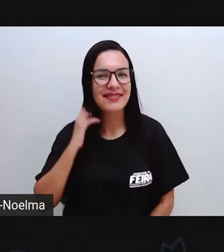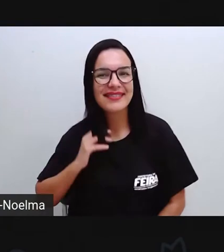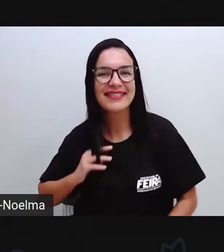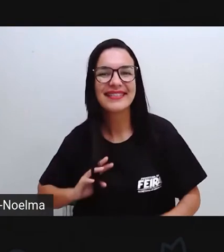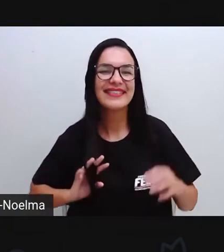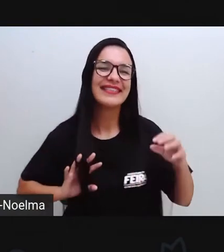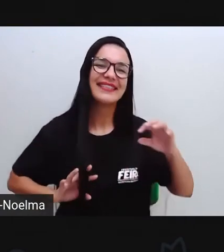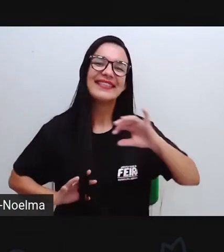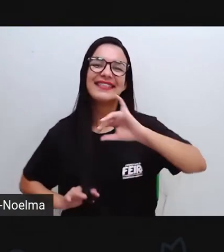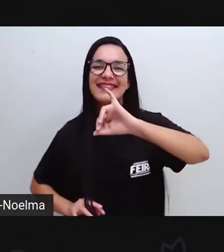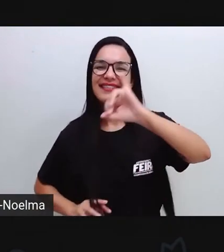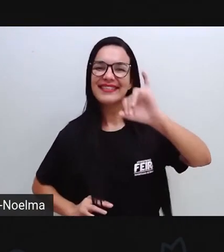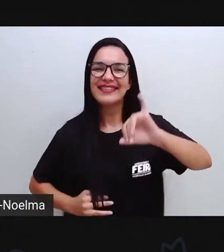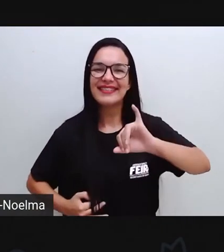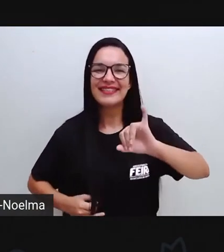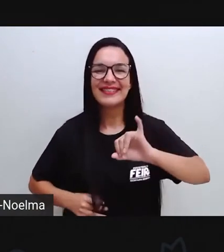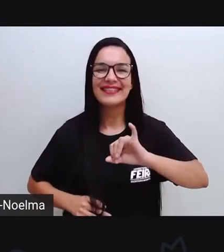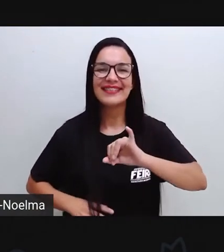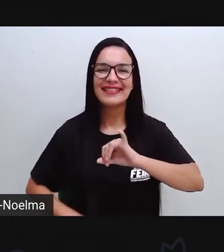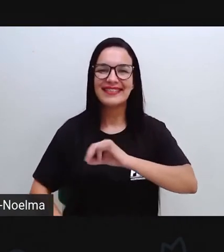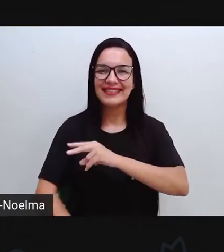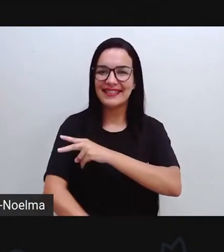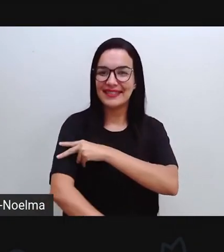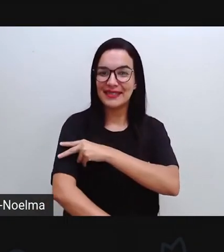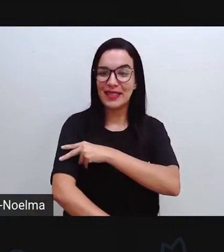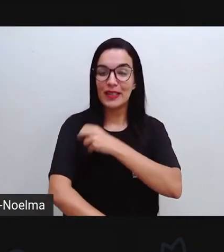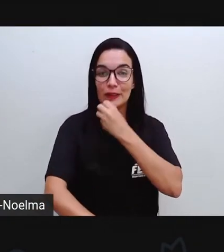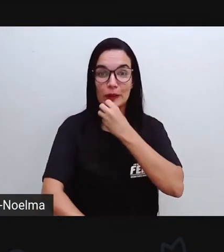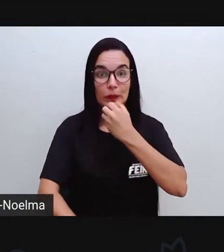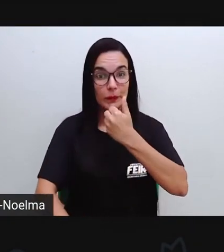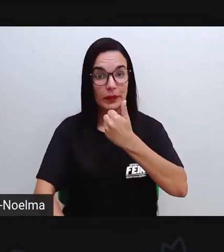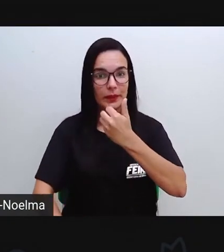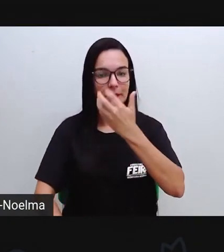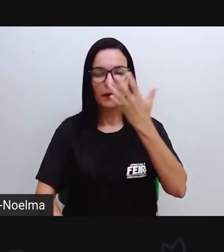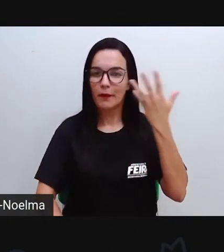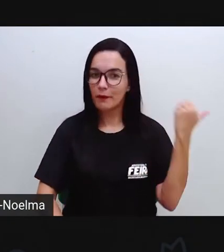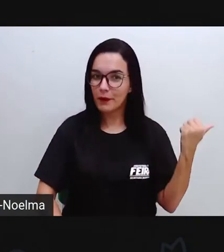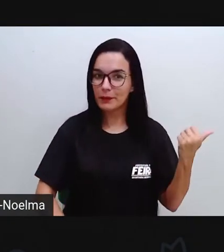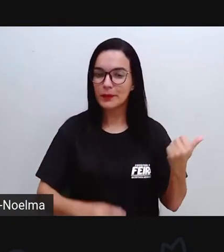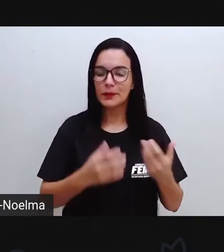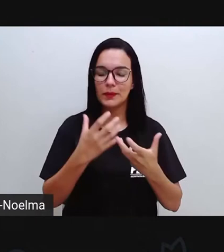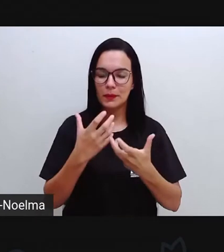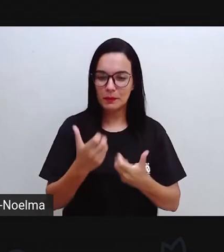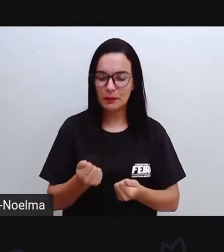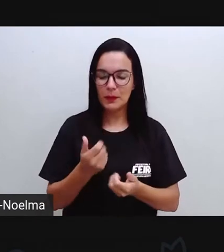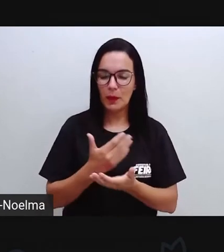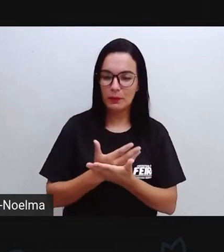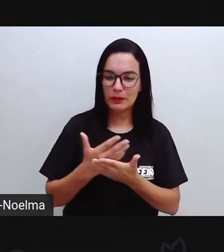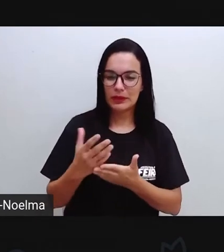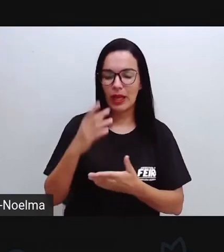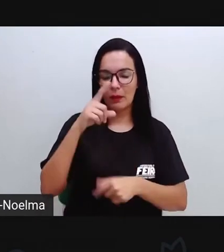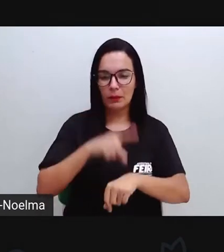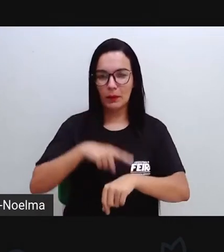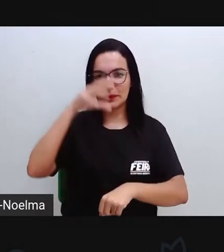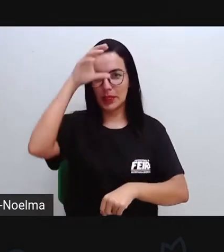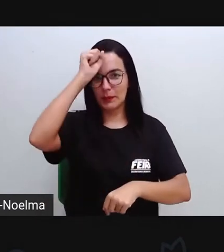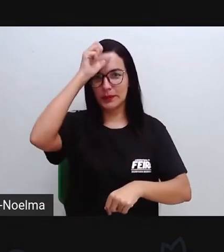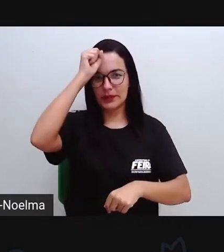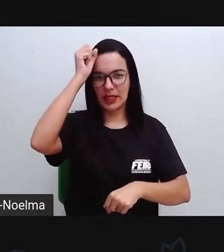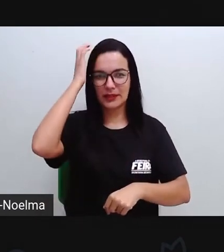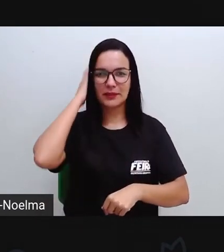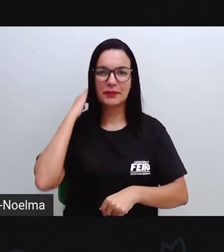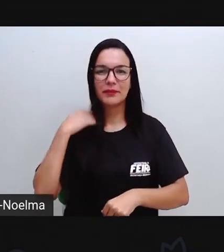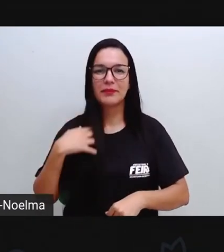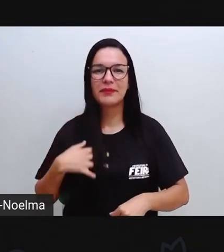Olá, segundo ano! E então, meus amores, vamos lá, vamos começar mais um momento de muita aprendizagem. Então, hoje a gente